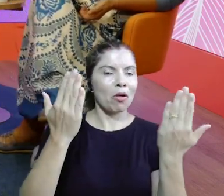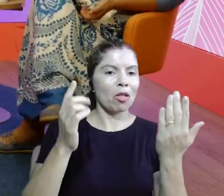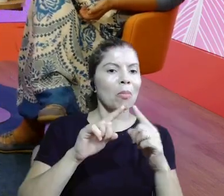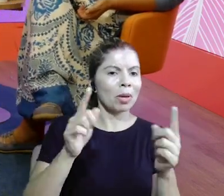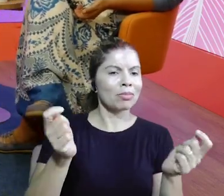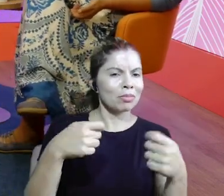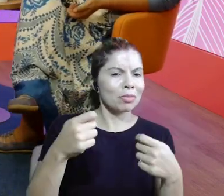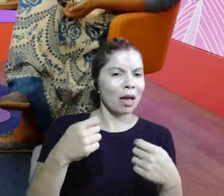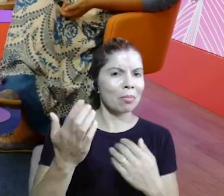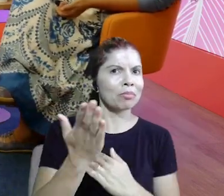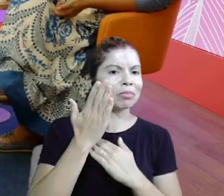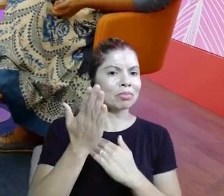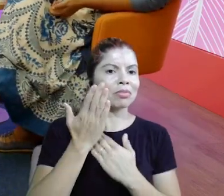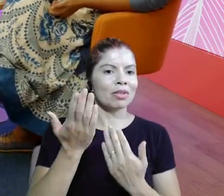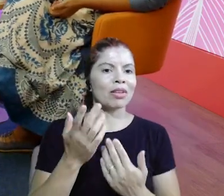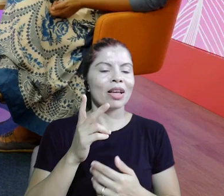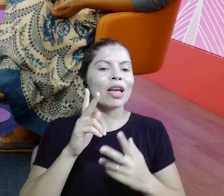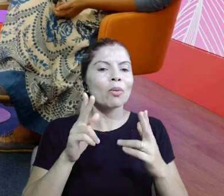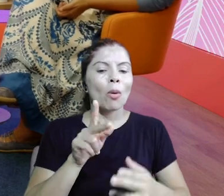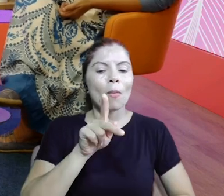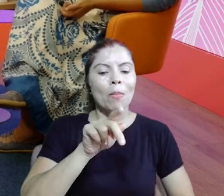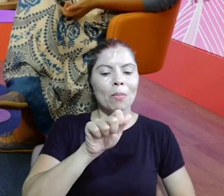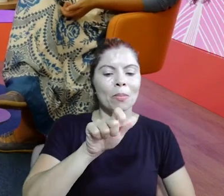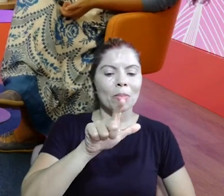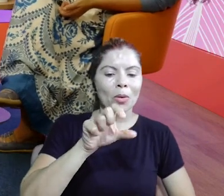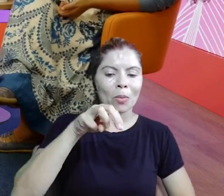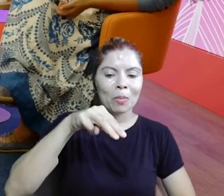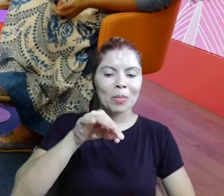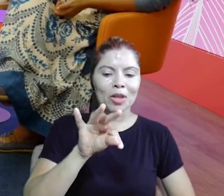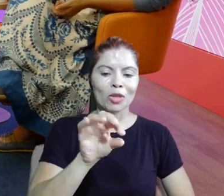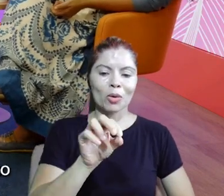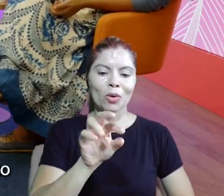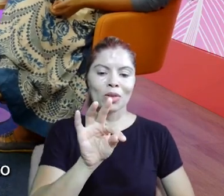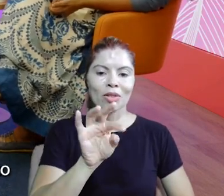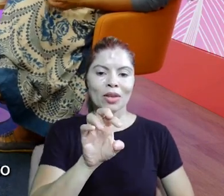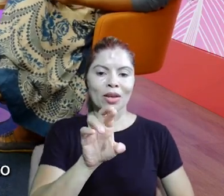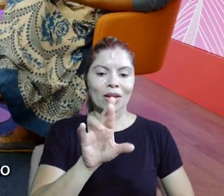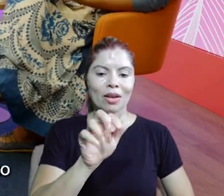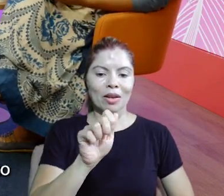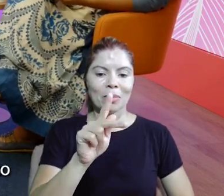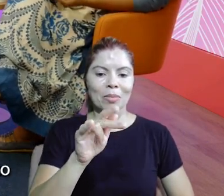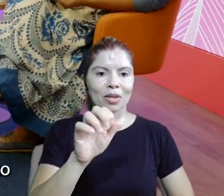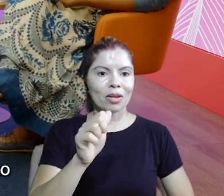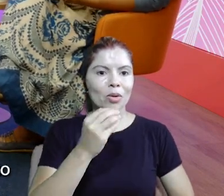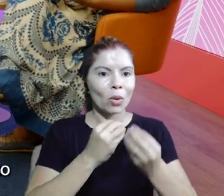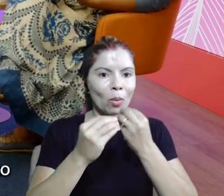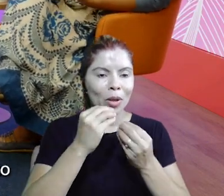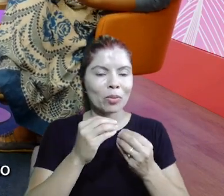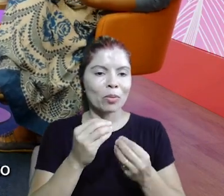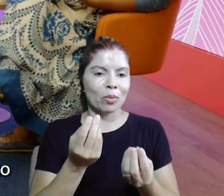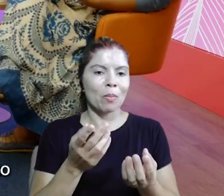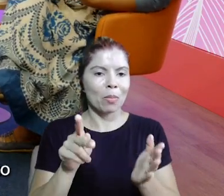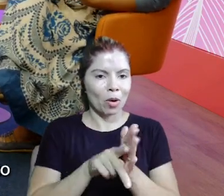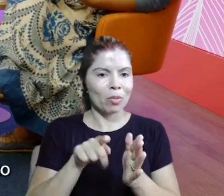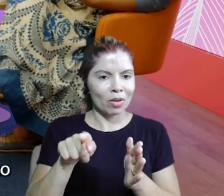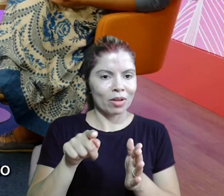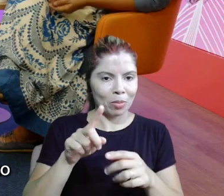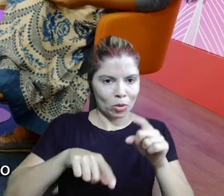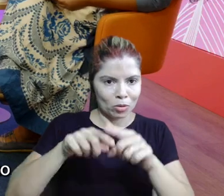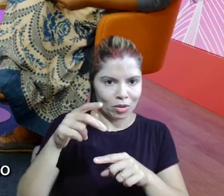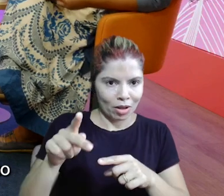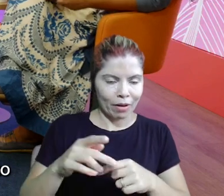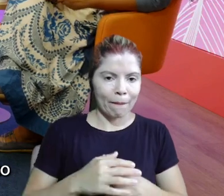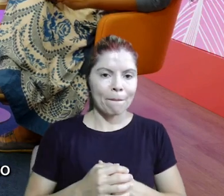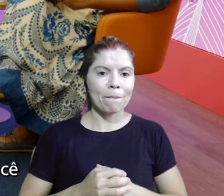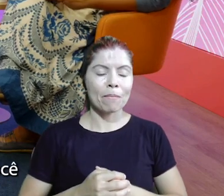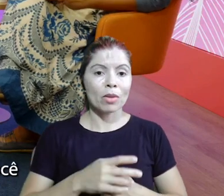terapêutico. Palmitoterapia. Palmitoterapia. Mas sabe uma coisa, Aninha, ouvindo você falar, Lili? As pessoas estão muito